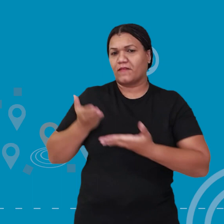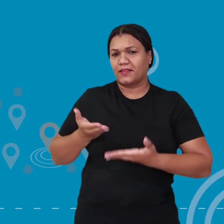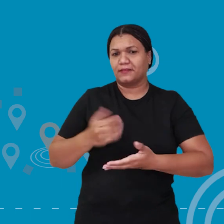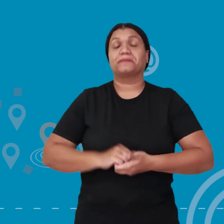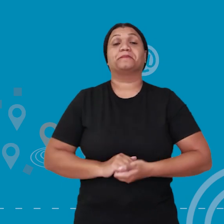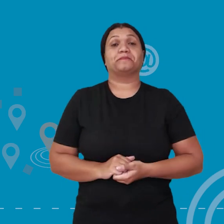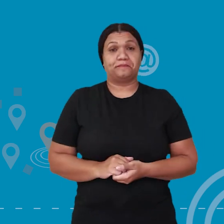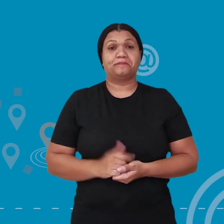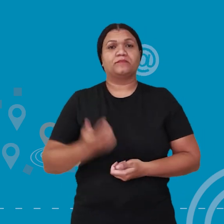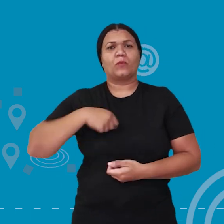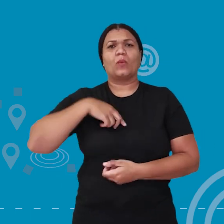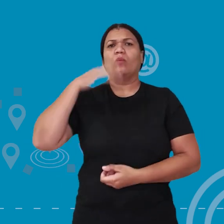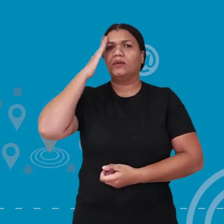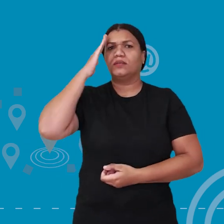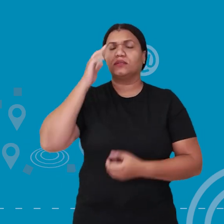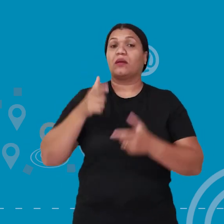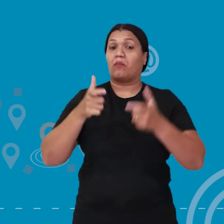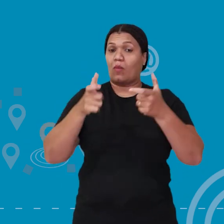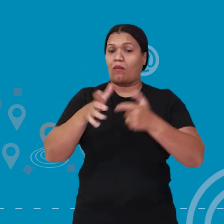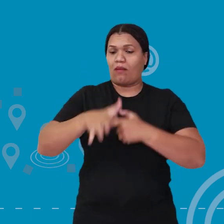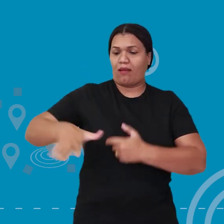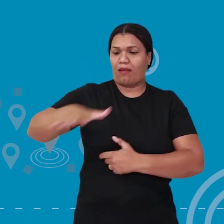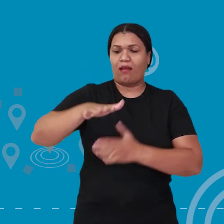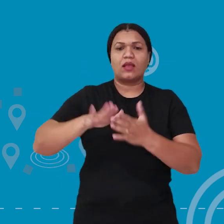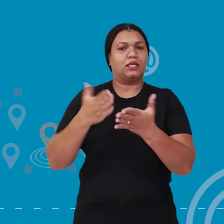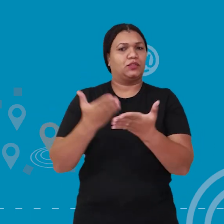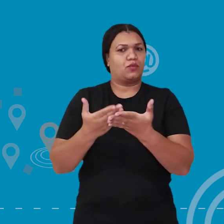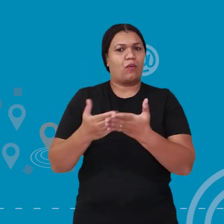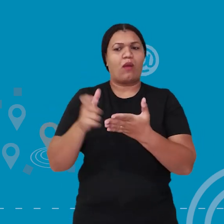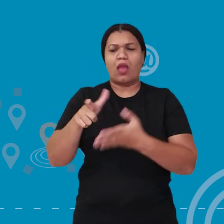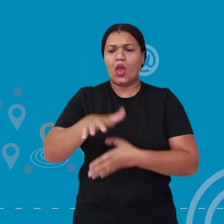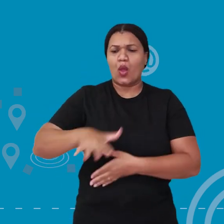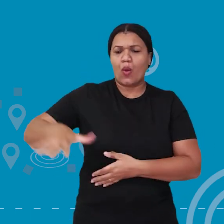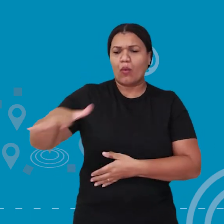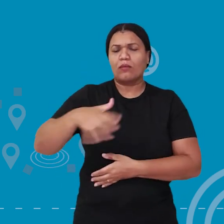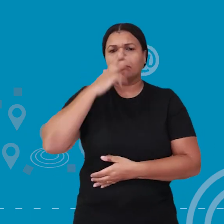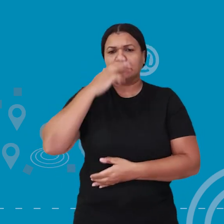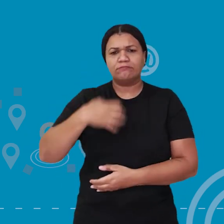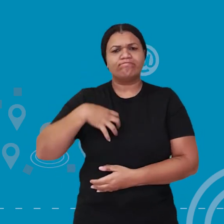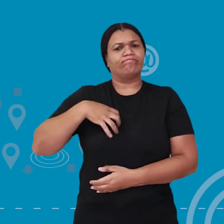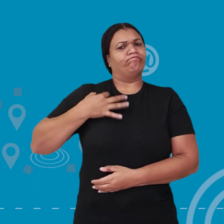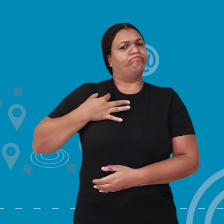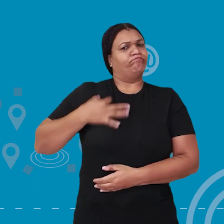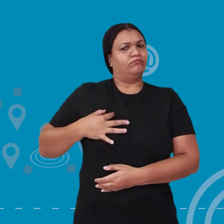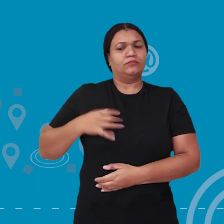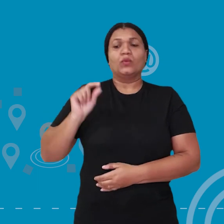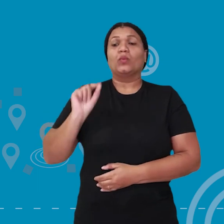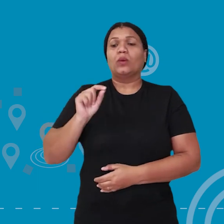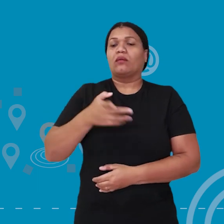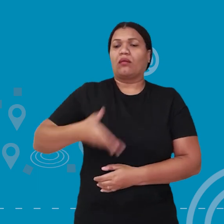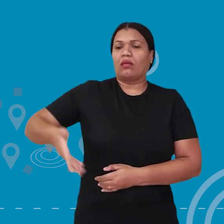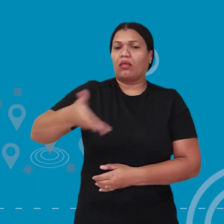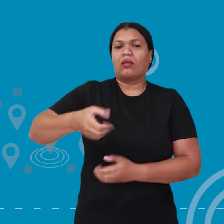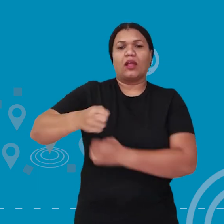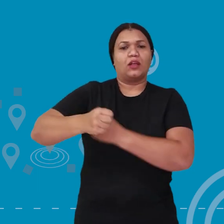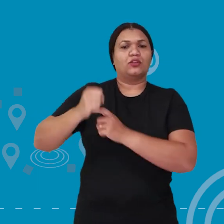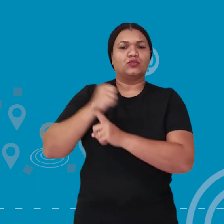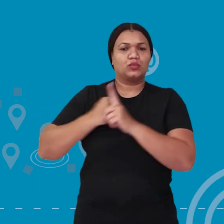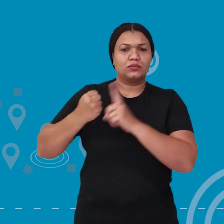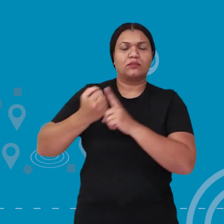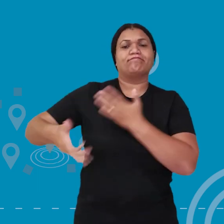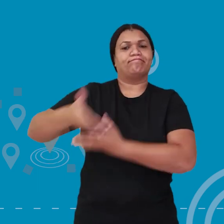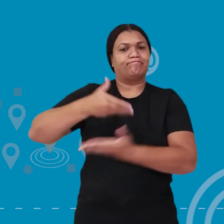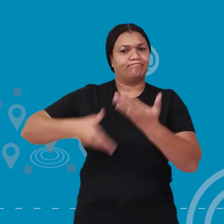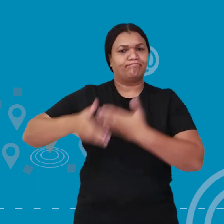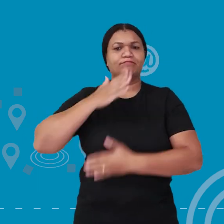-vinda, professora! Sabemos que o ambiente escolar é um espaço privilegiado para a socialização e